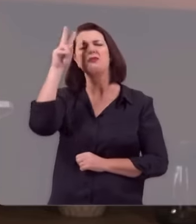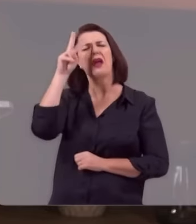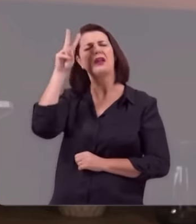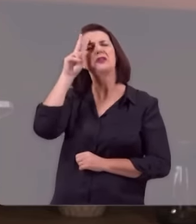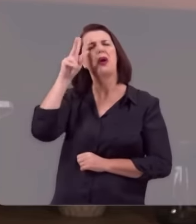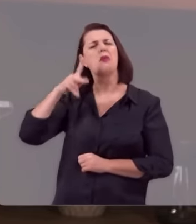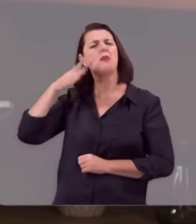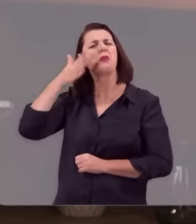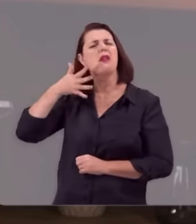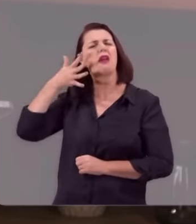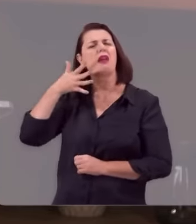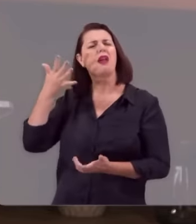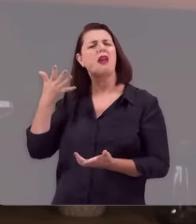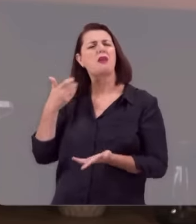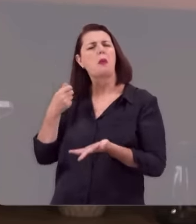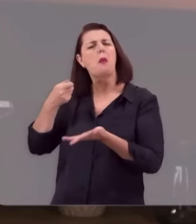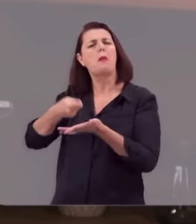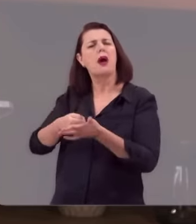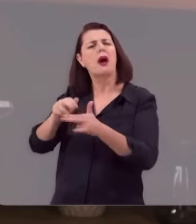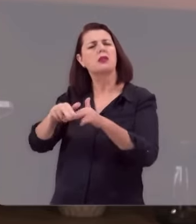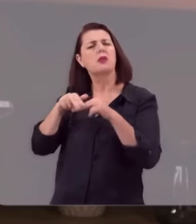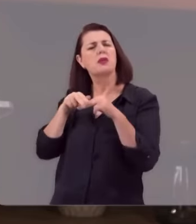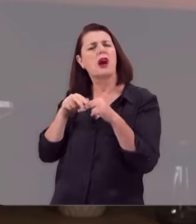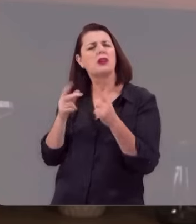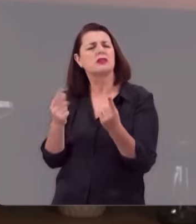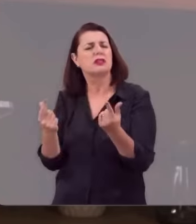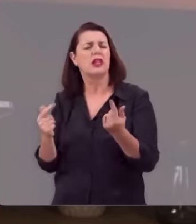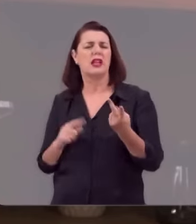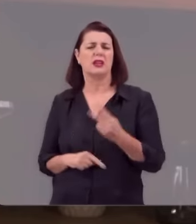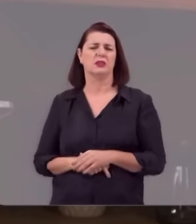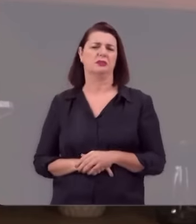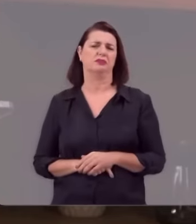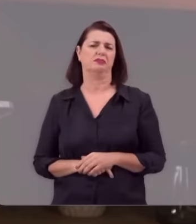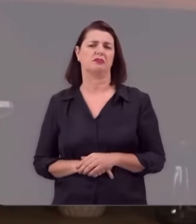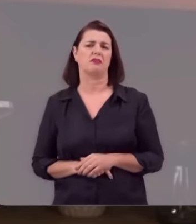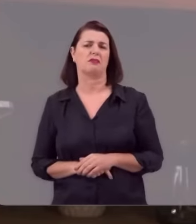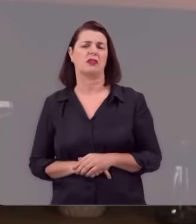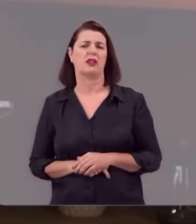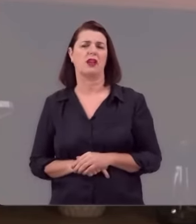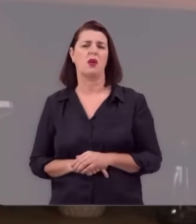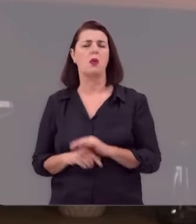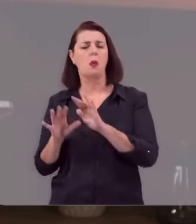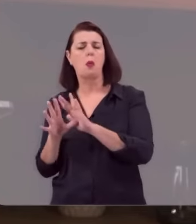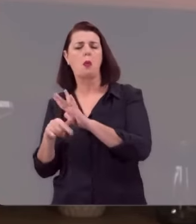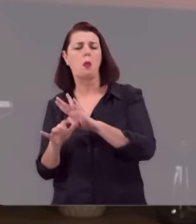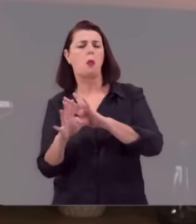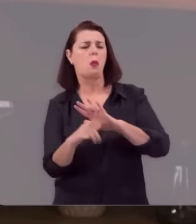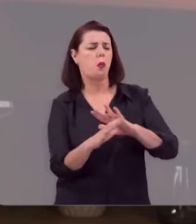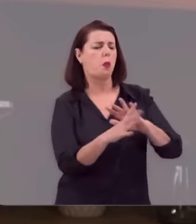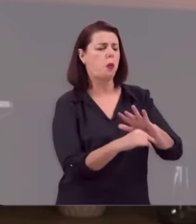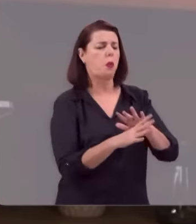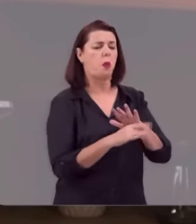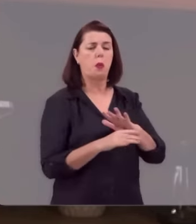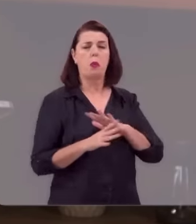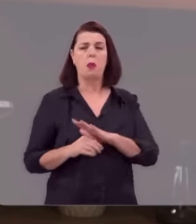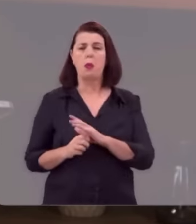políticos que foram comprados, do mensalão, do petrolão, das corrupções que correm pelos